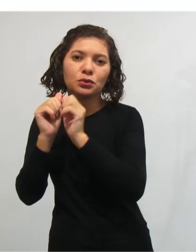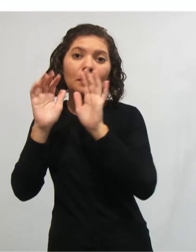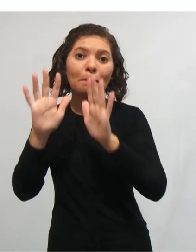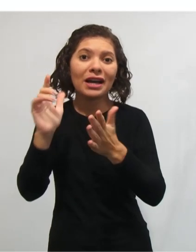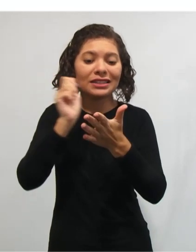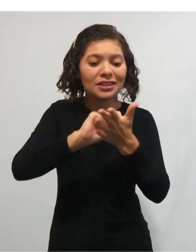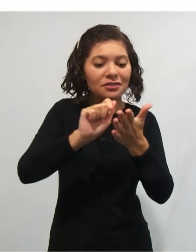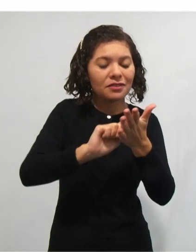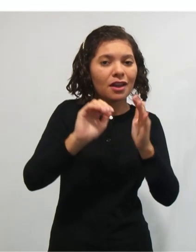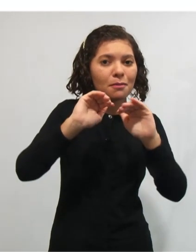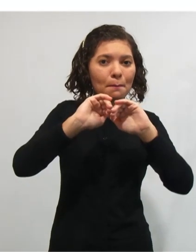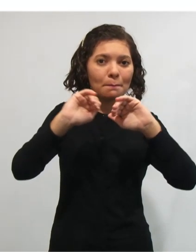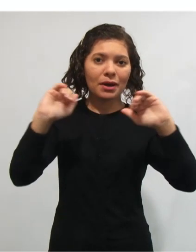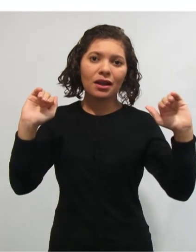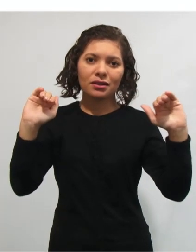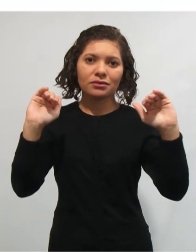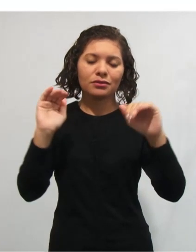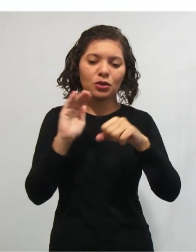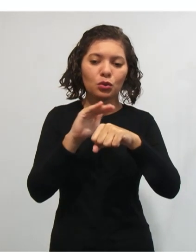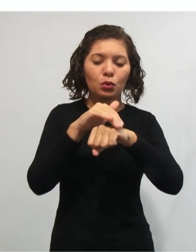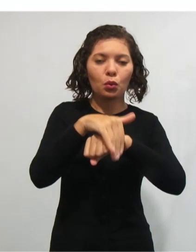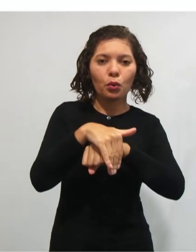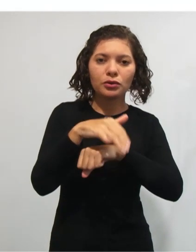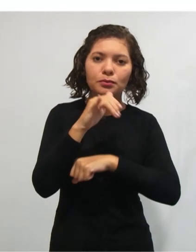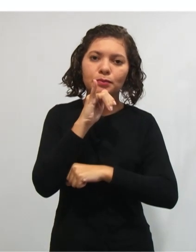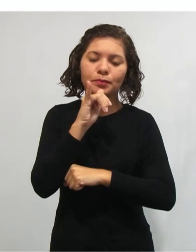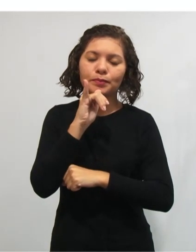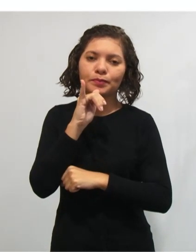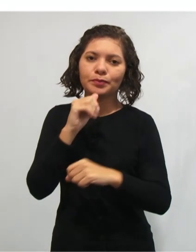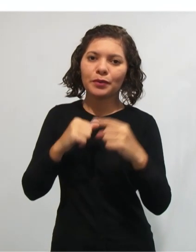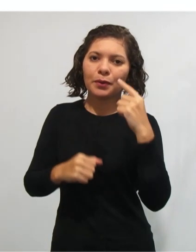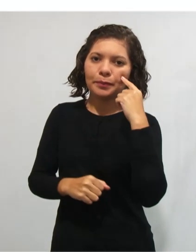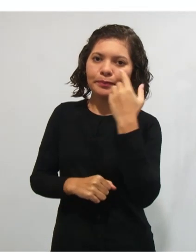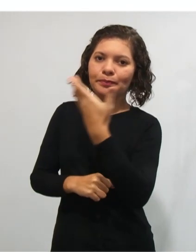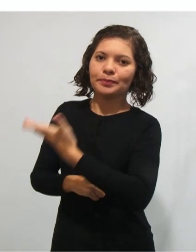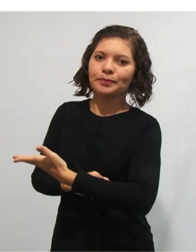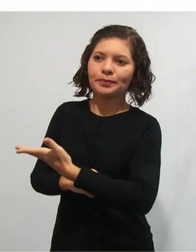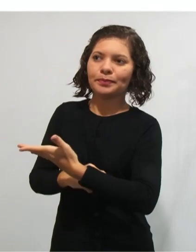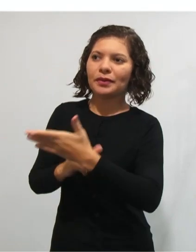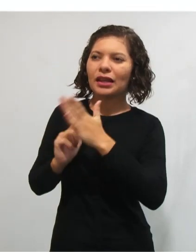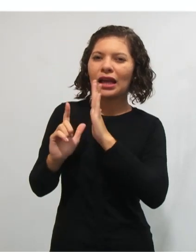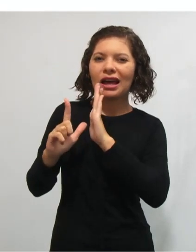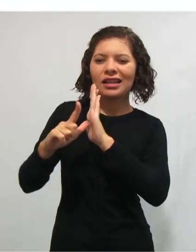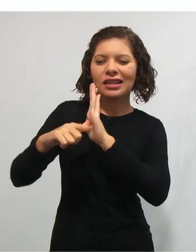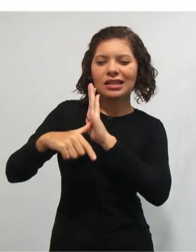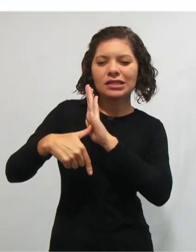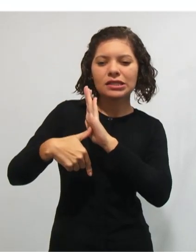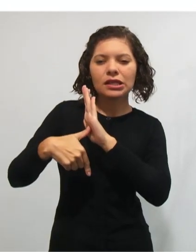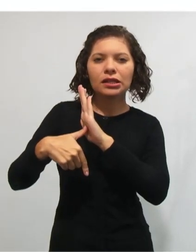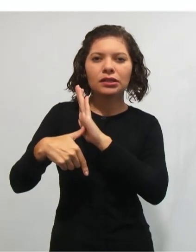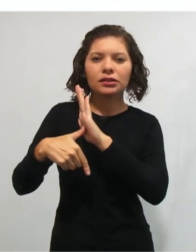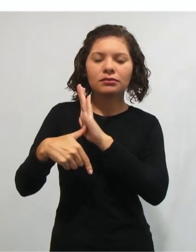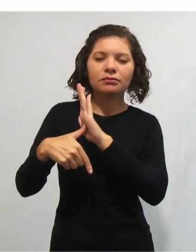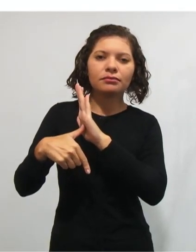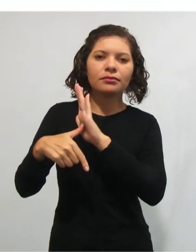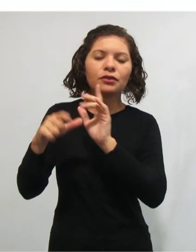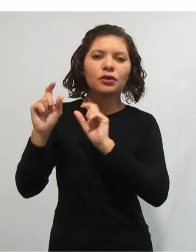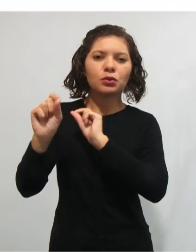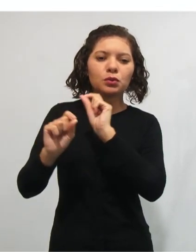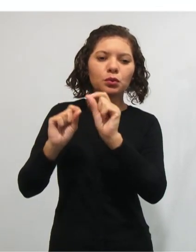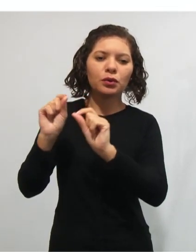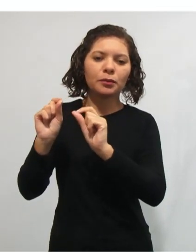palavra noite. E aqui, por exemplo, aqui no verbo atrasei, acontece ao contrário, essa separação. Ele